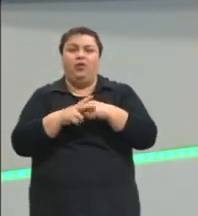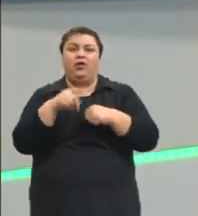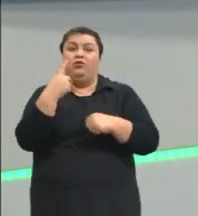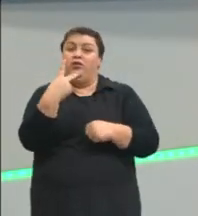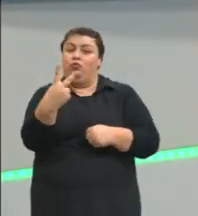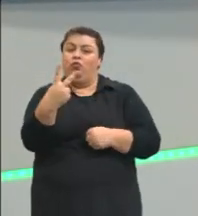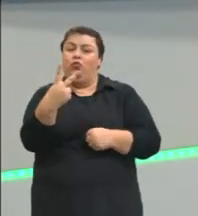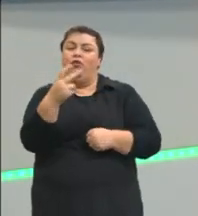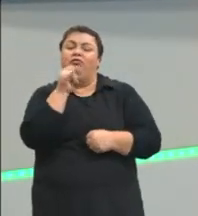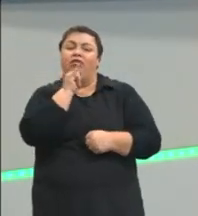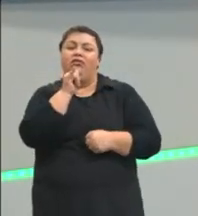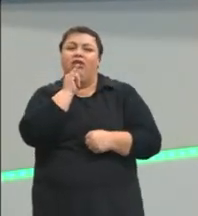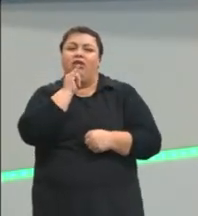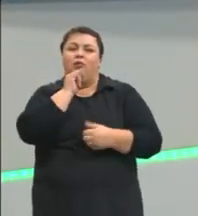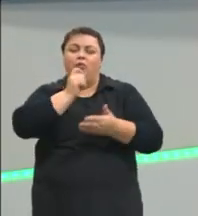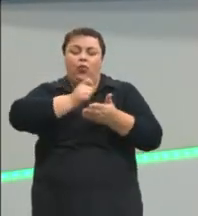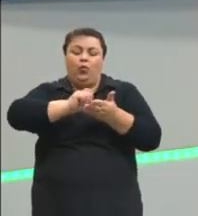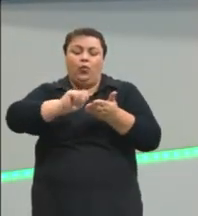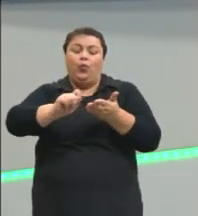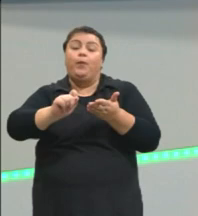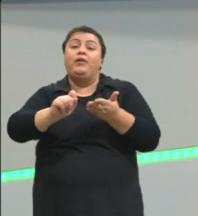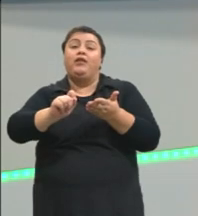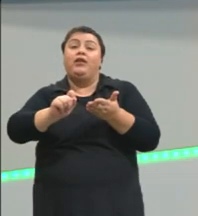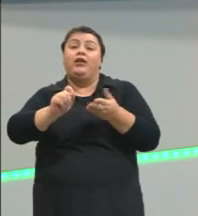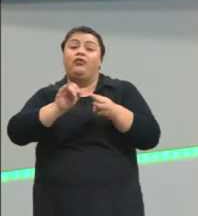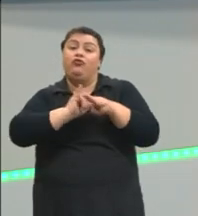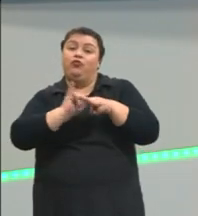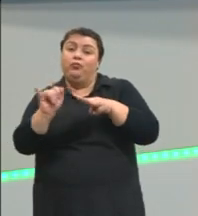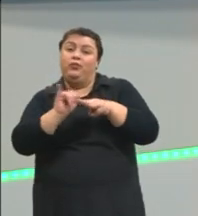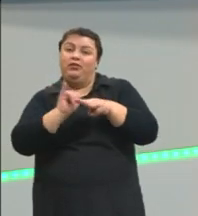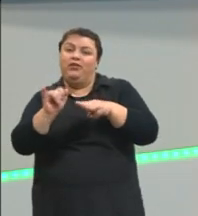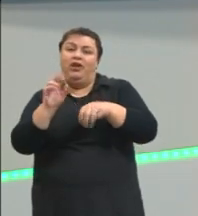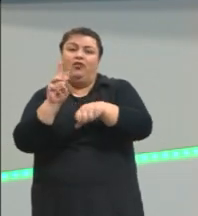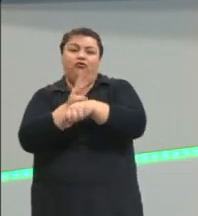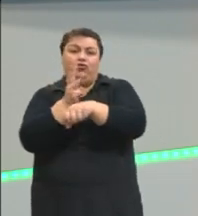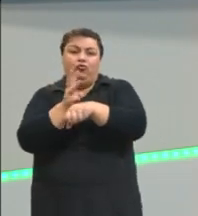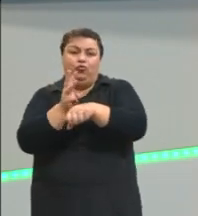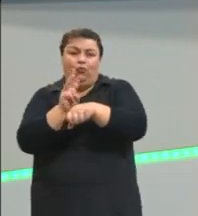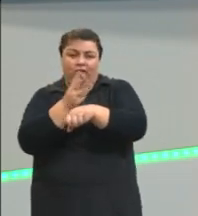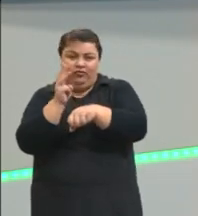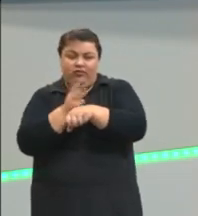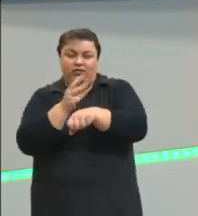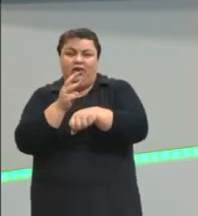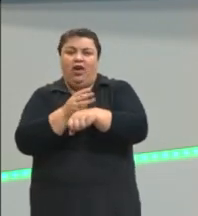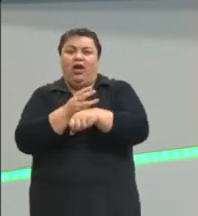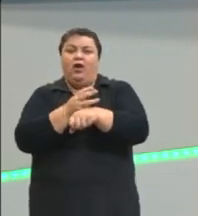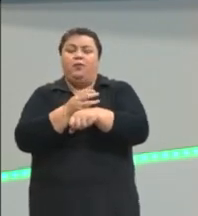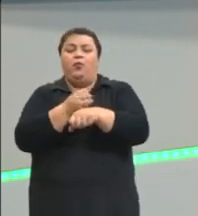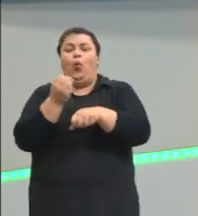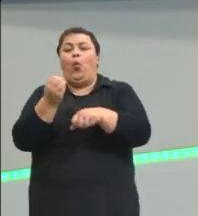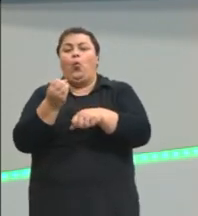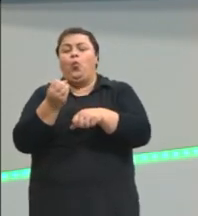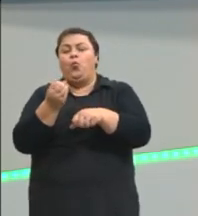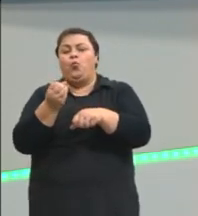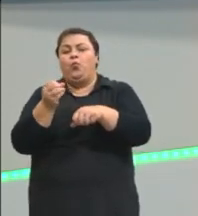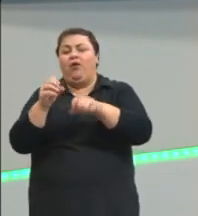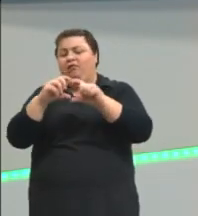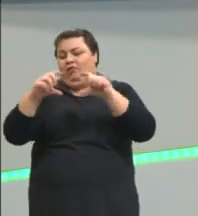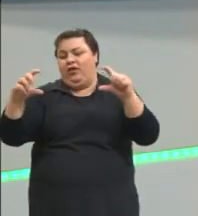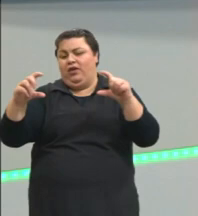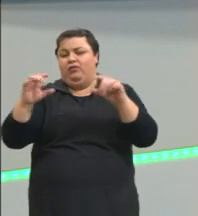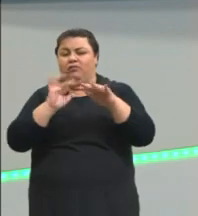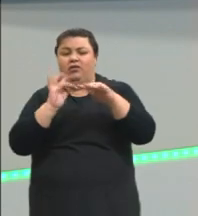exemplo, que a gente deixa para alguém. Uma mensagem no WhatsApp. Um comentário numa rede social. Ou aqui,